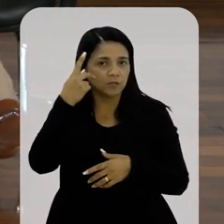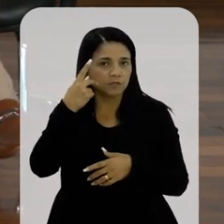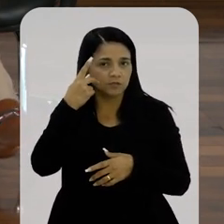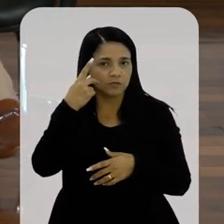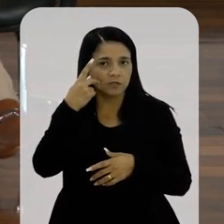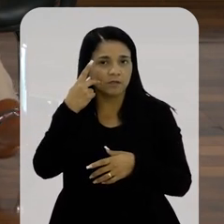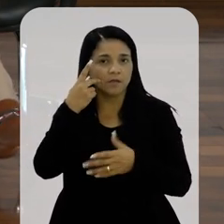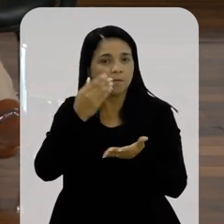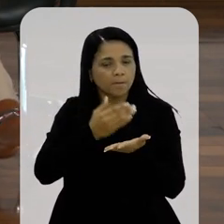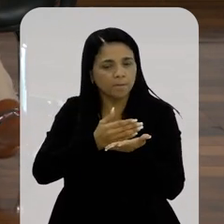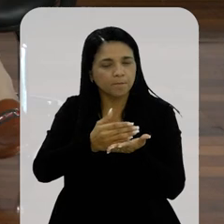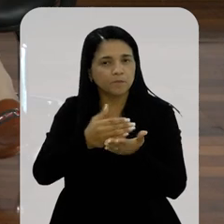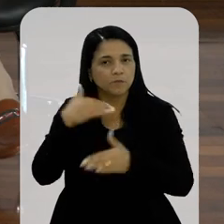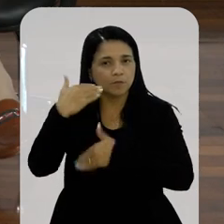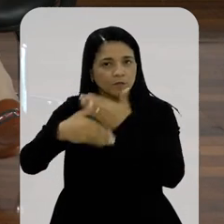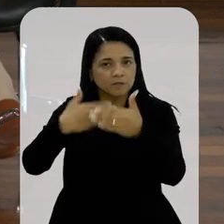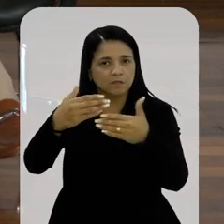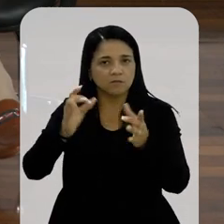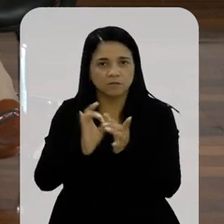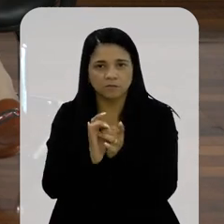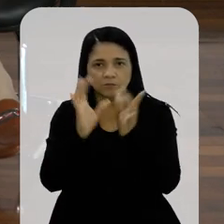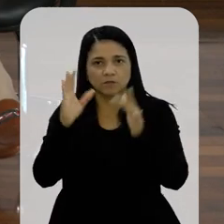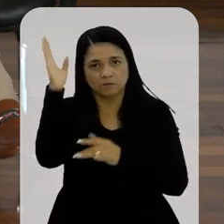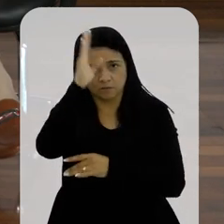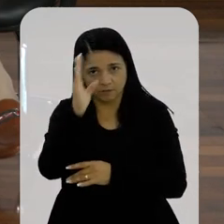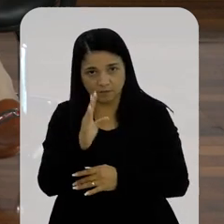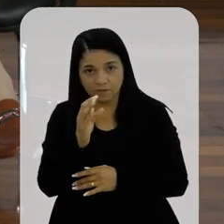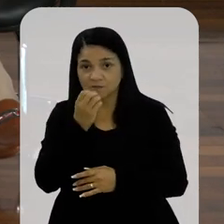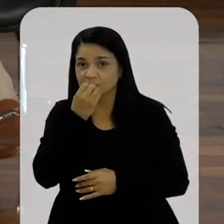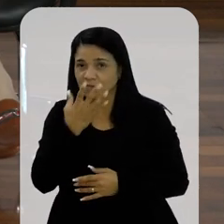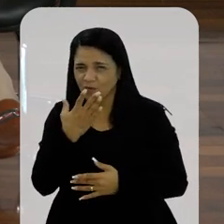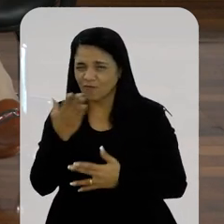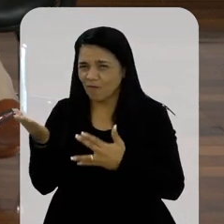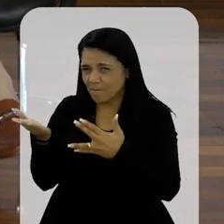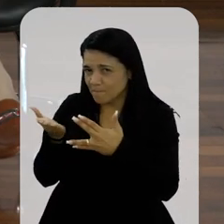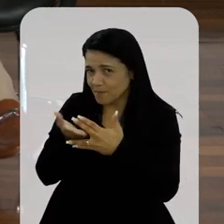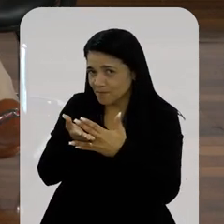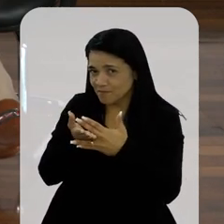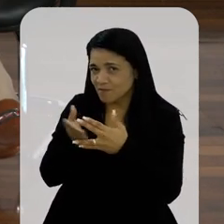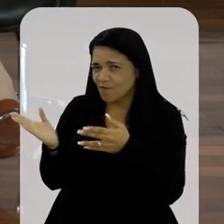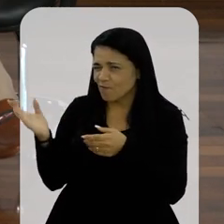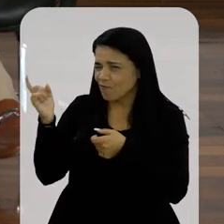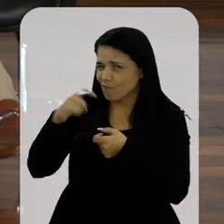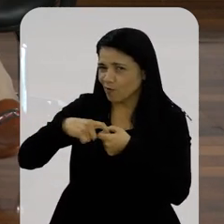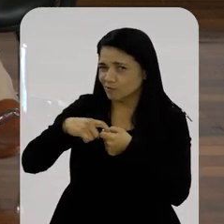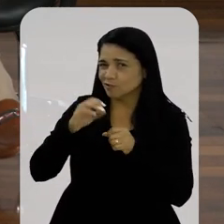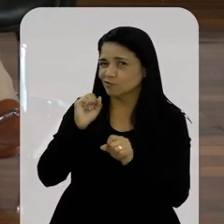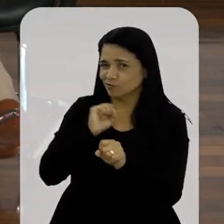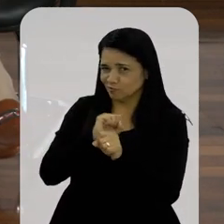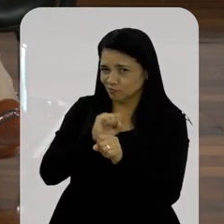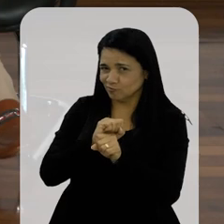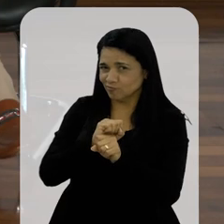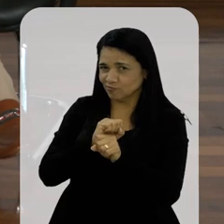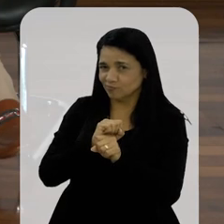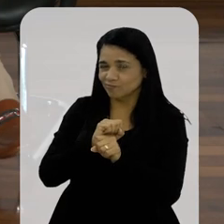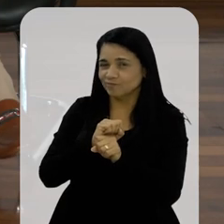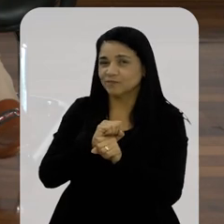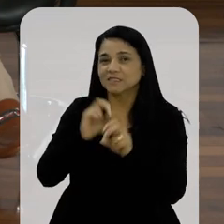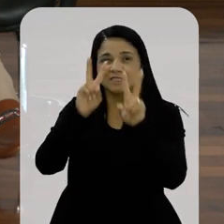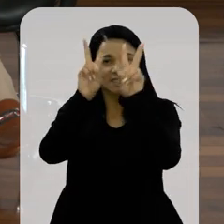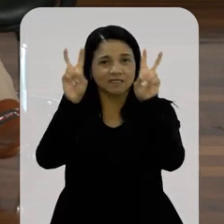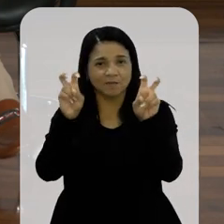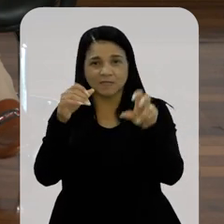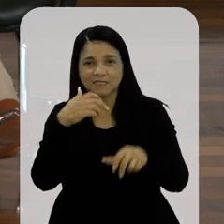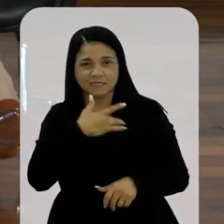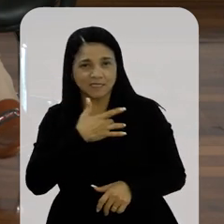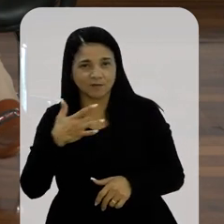conjunto das políticas, especialmente a partir do processo de redemocratização do Brasil. Bom, nós vamos terminando aqui o primeiro bloco e voltamos já